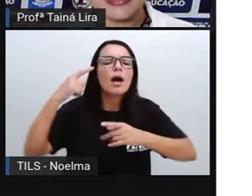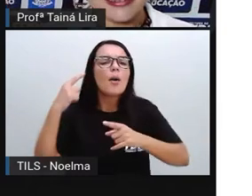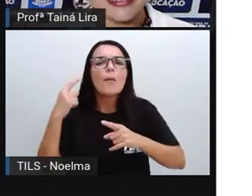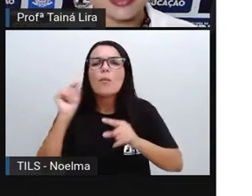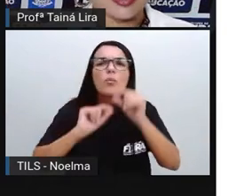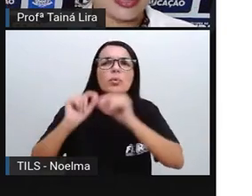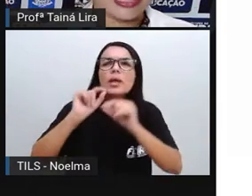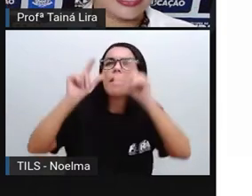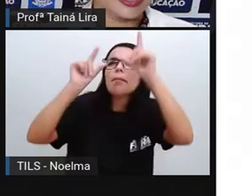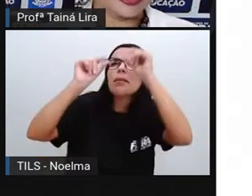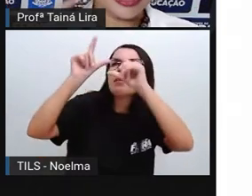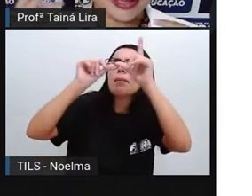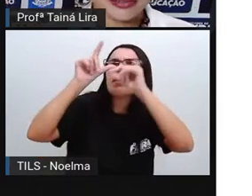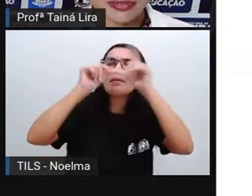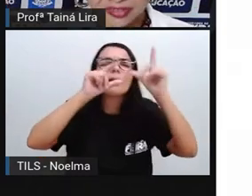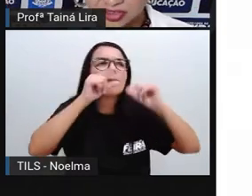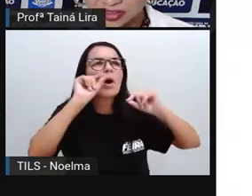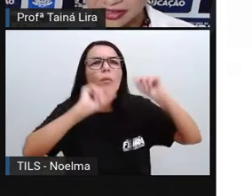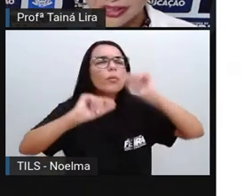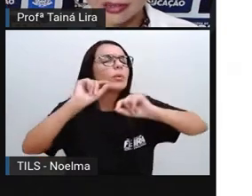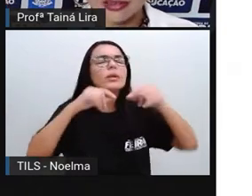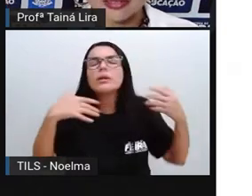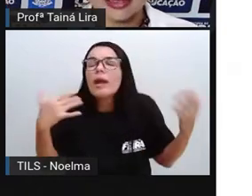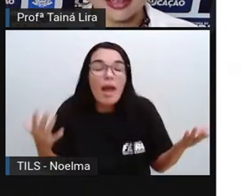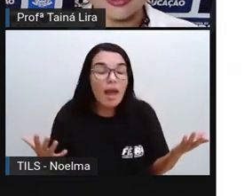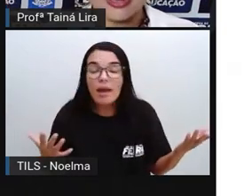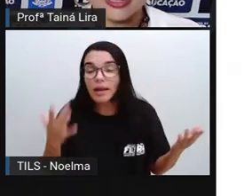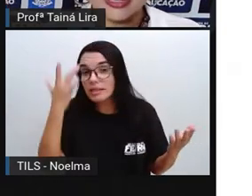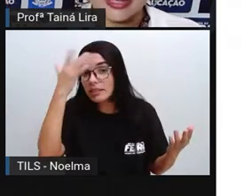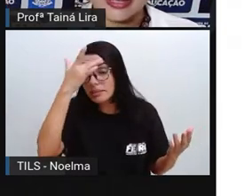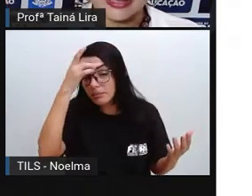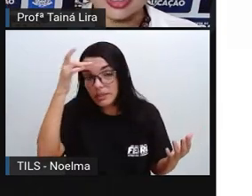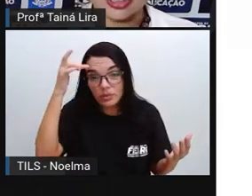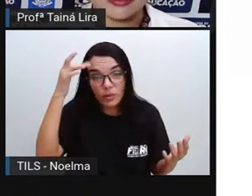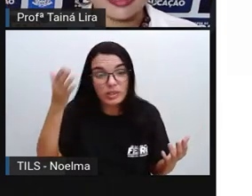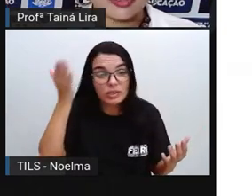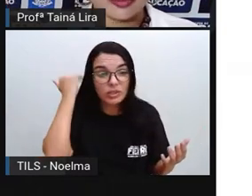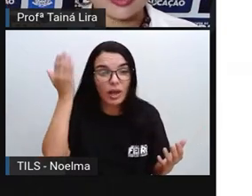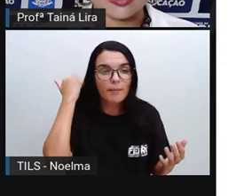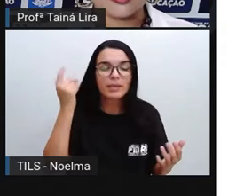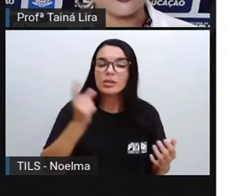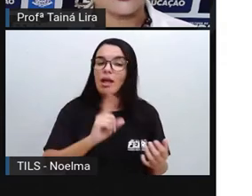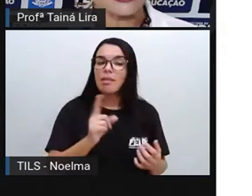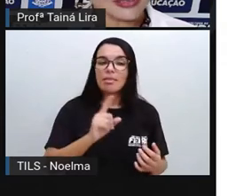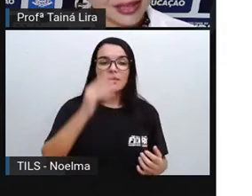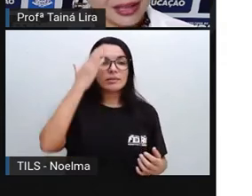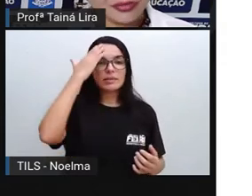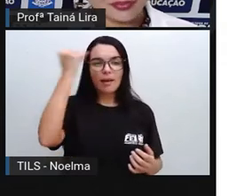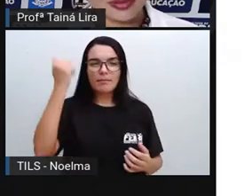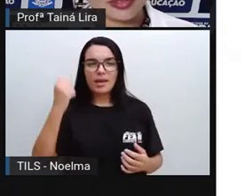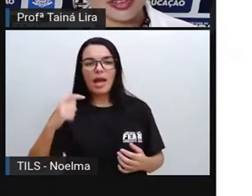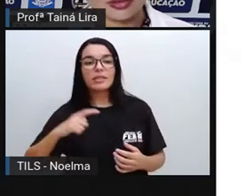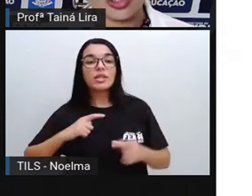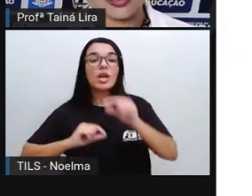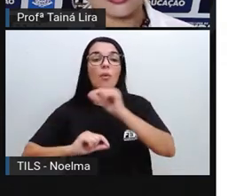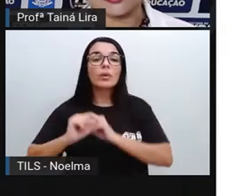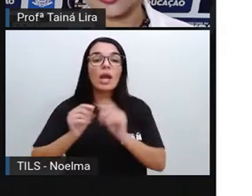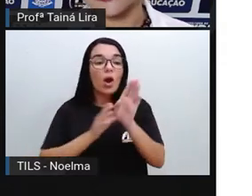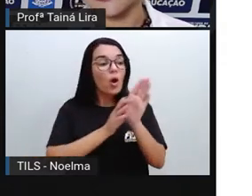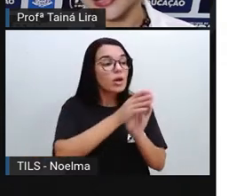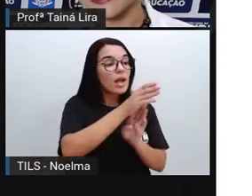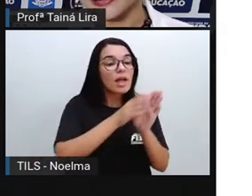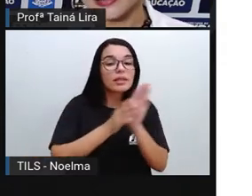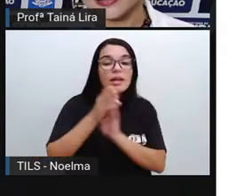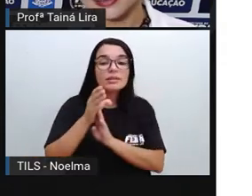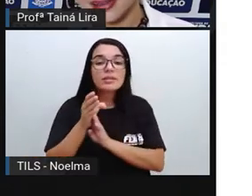né? Brilhantes ali, o que eram as estrelas. Então, antigamente, as pessoas se orientavam pelo céu, utilizando